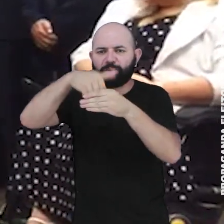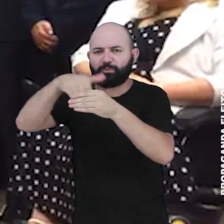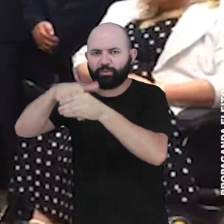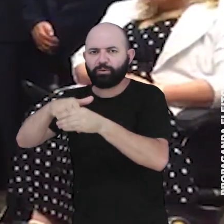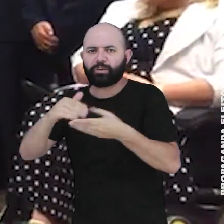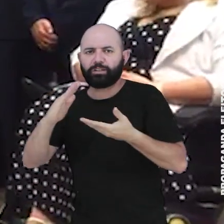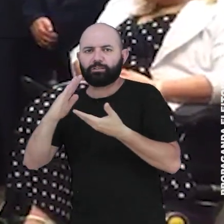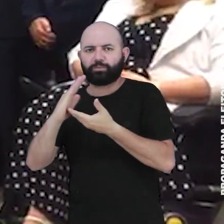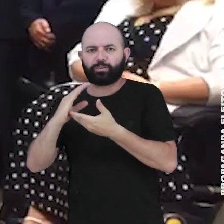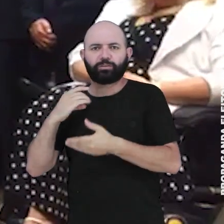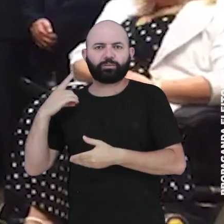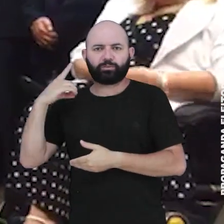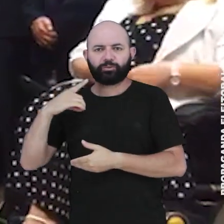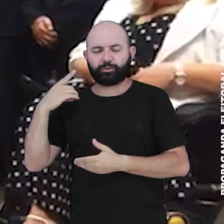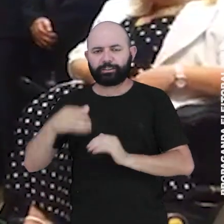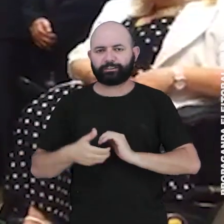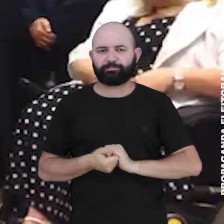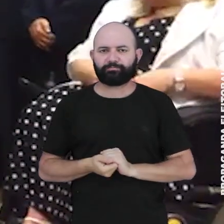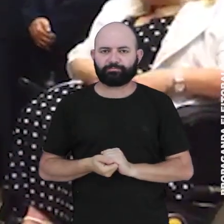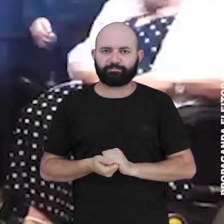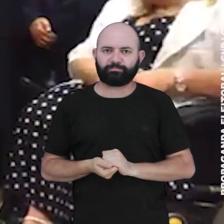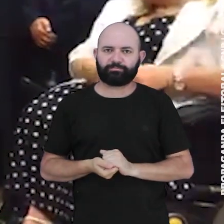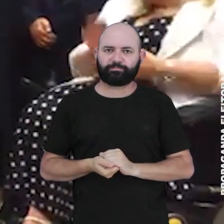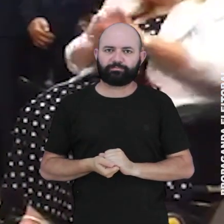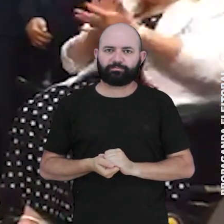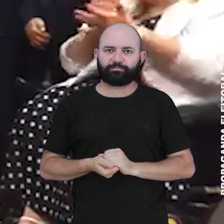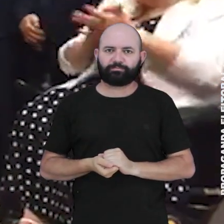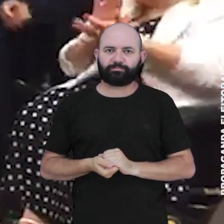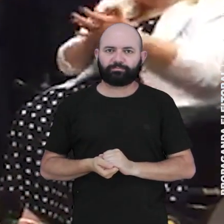e votação no plenário da Câmara dos Deputados.